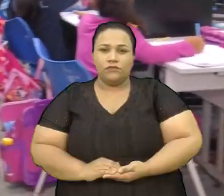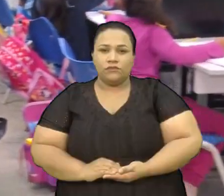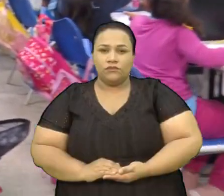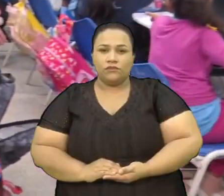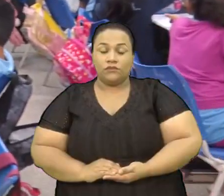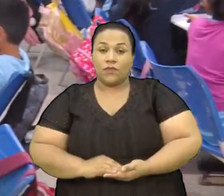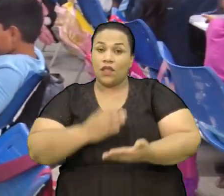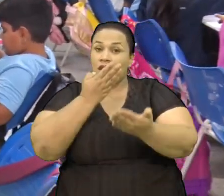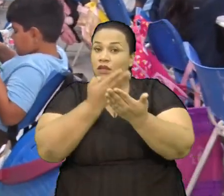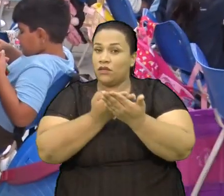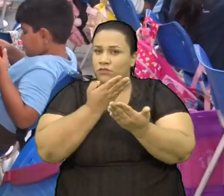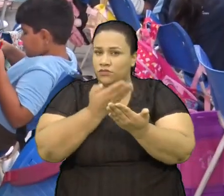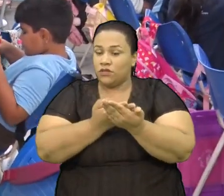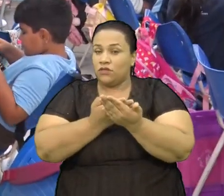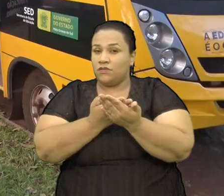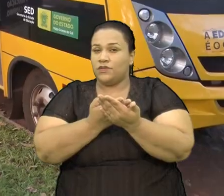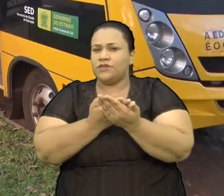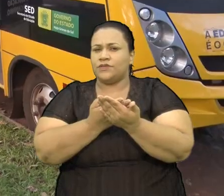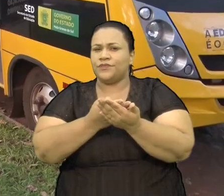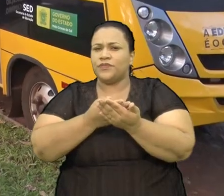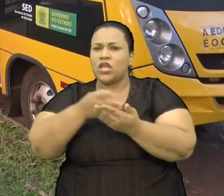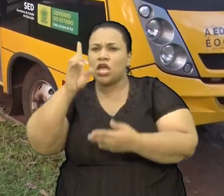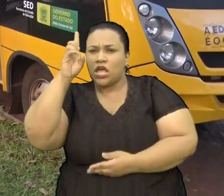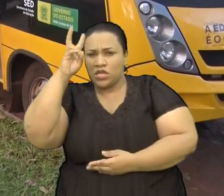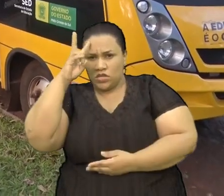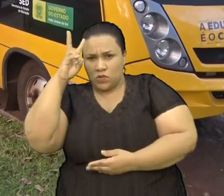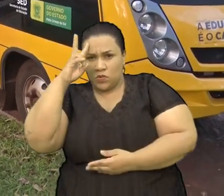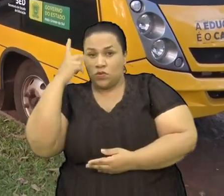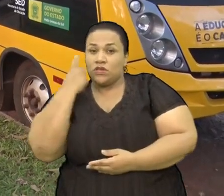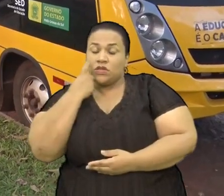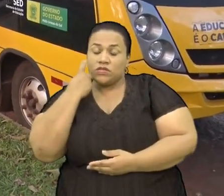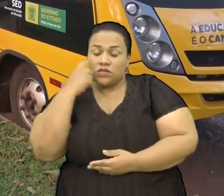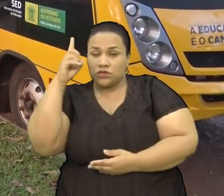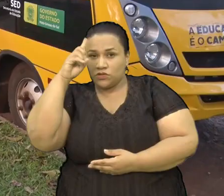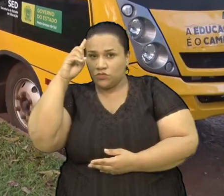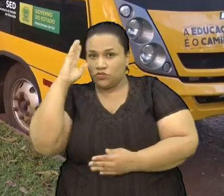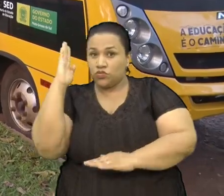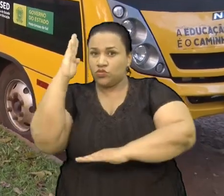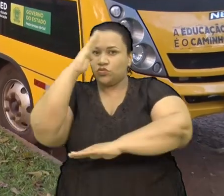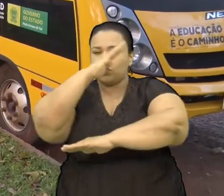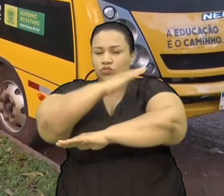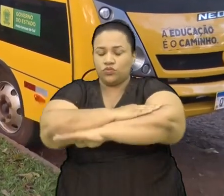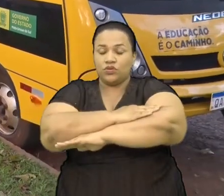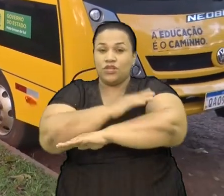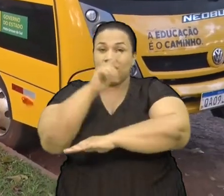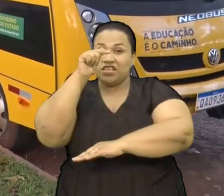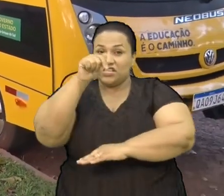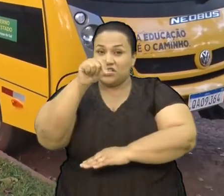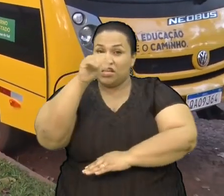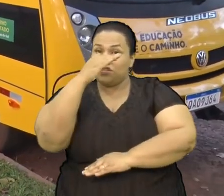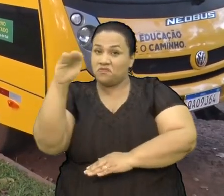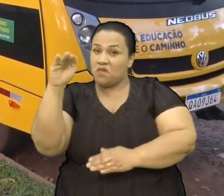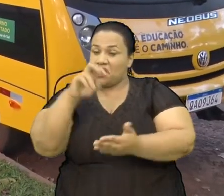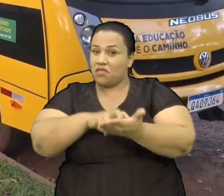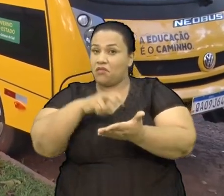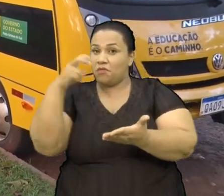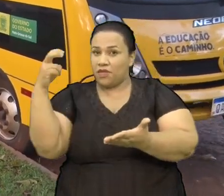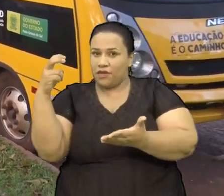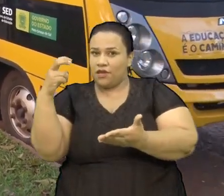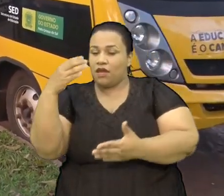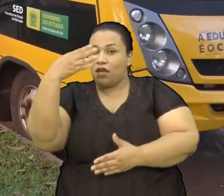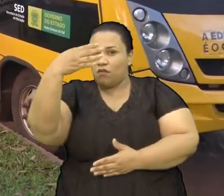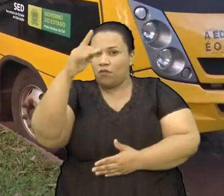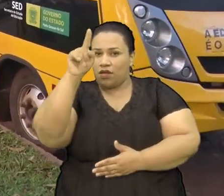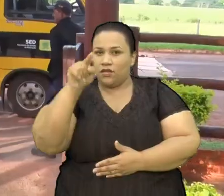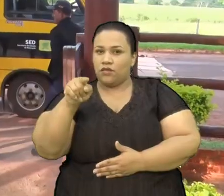As aulas acontecem de segunda a sexta-feira De tempo integral Das sete e meia da manhã Às dezesseis